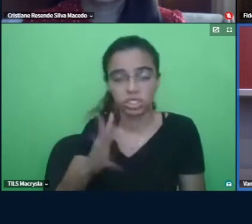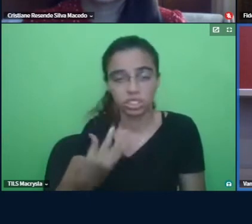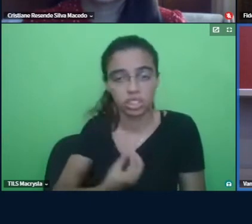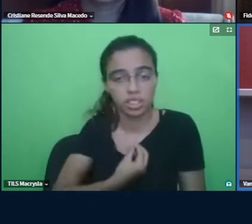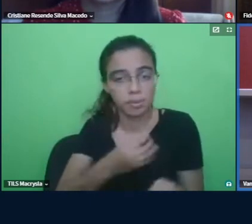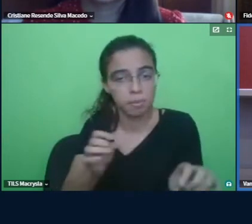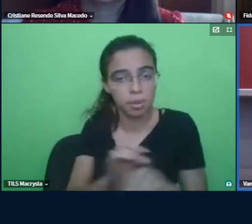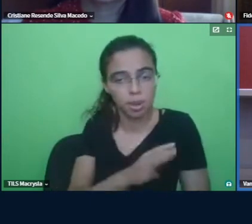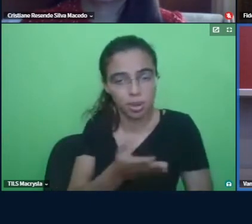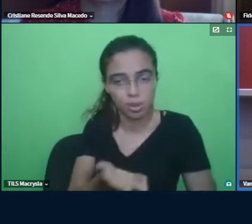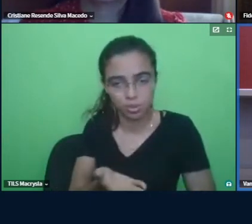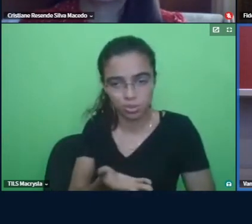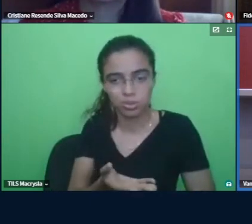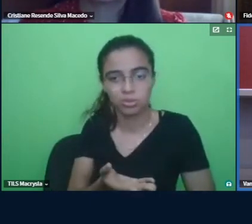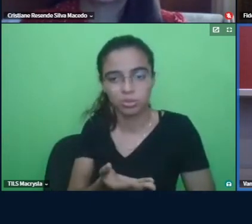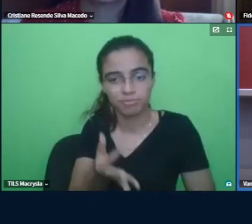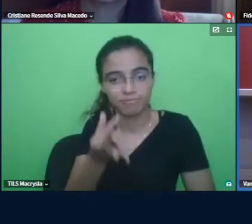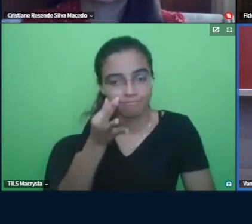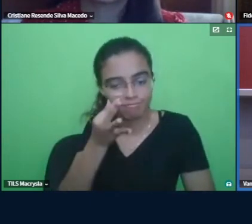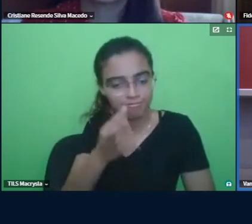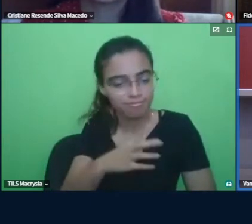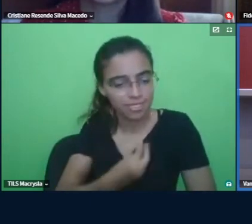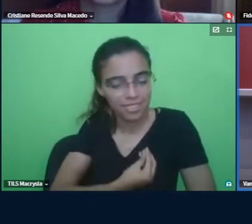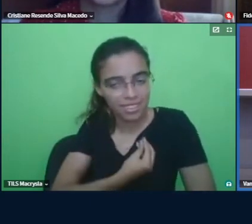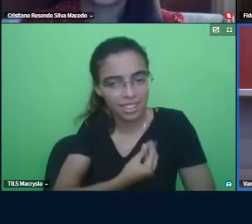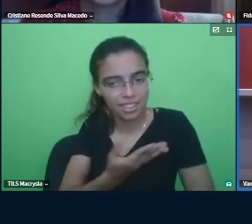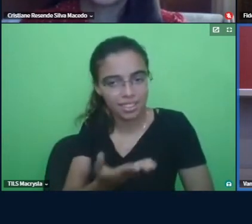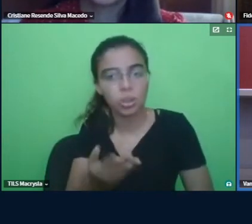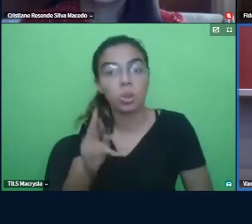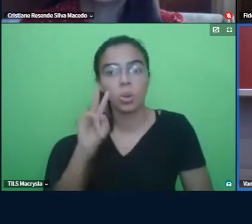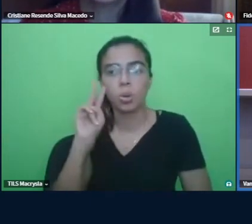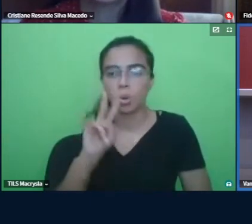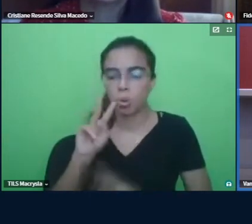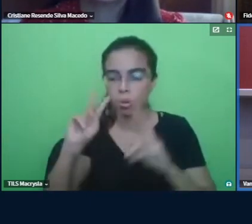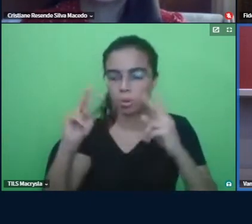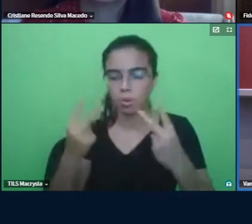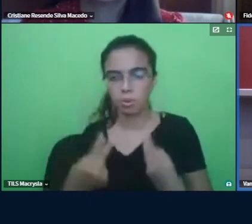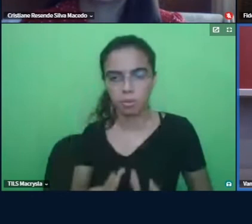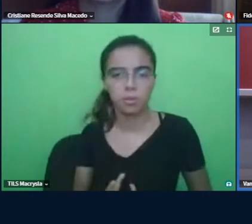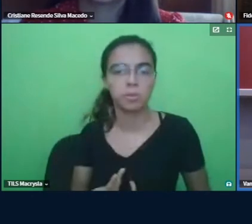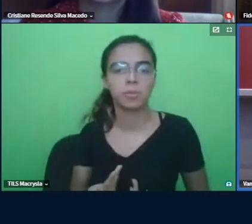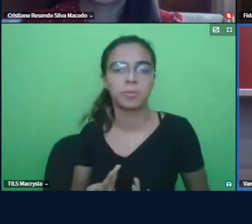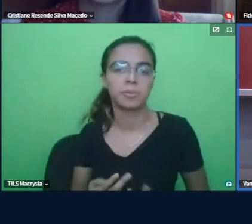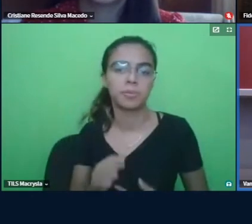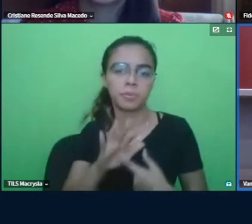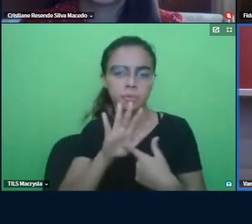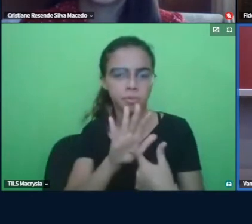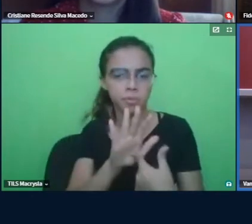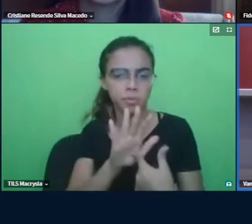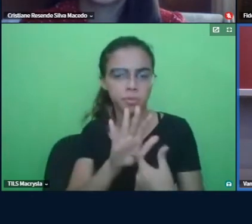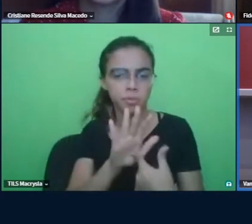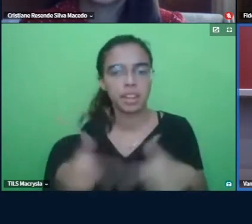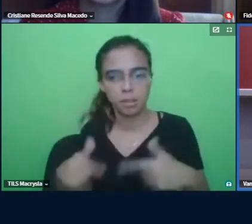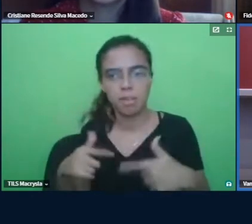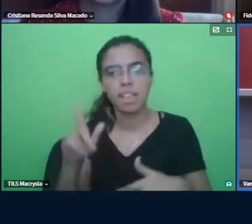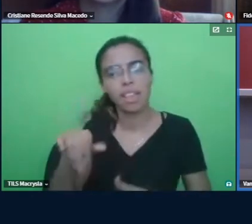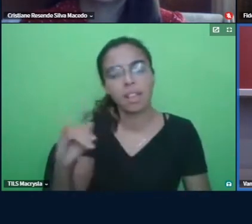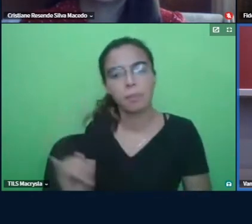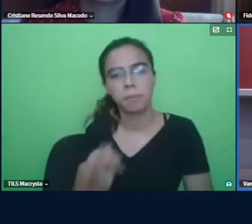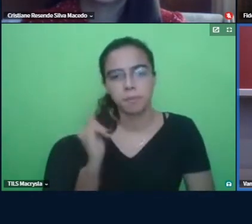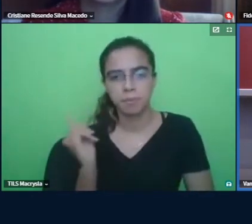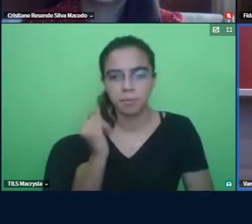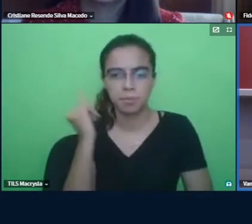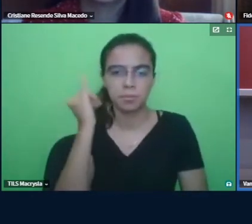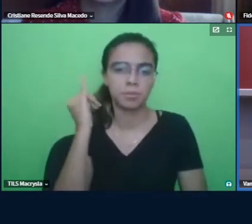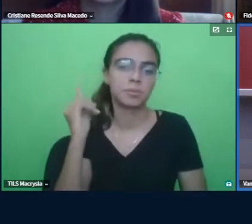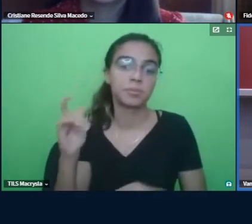e eu acho que esse olhar humano torna esse trabalho muito muito relevante e também o